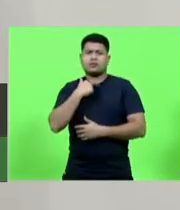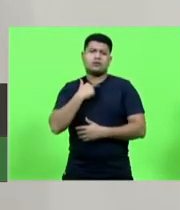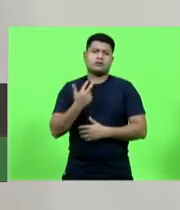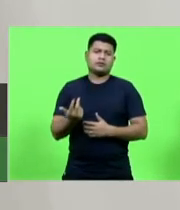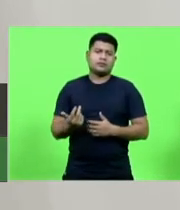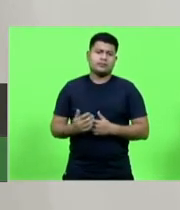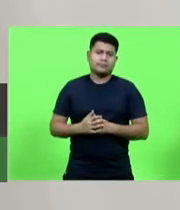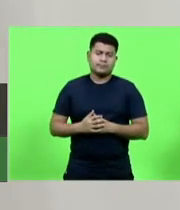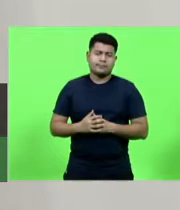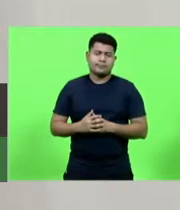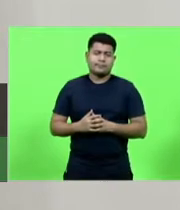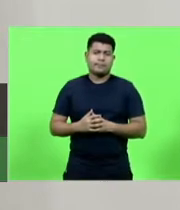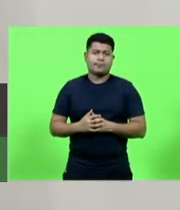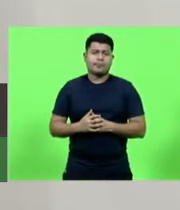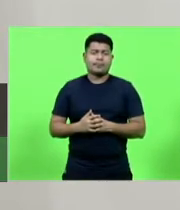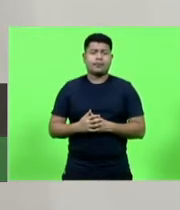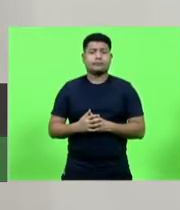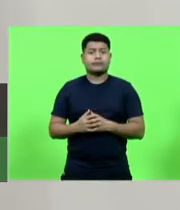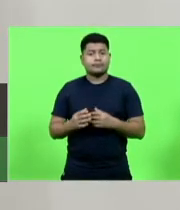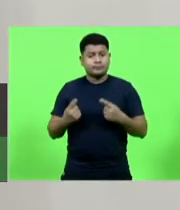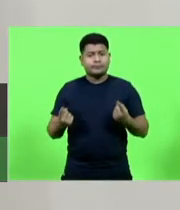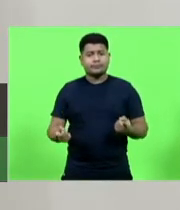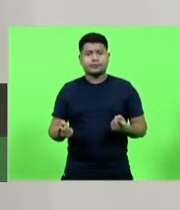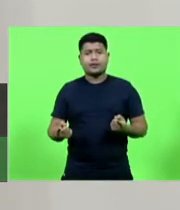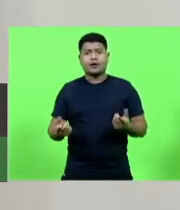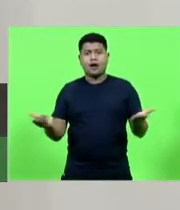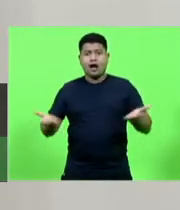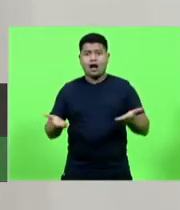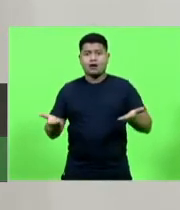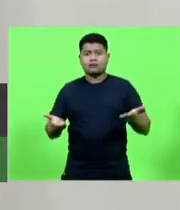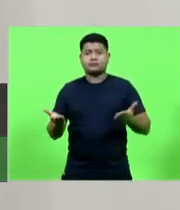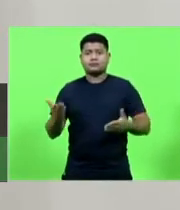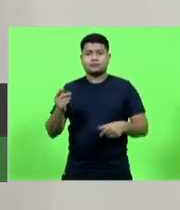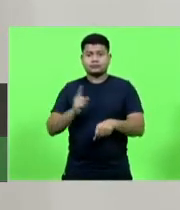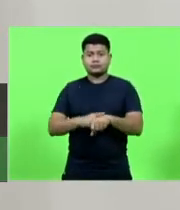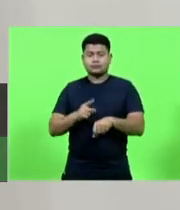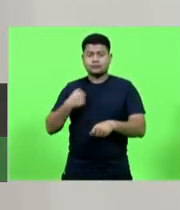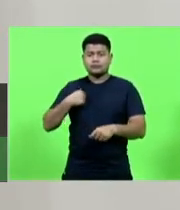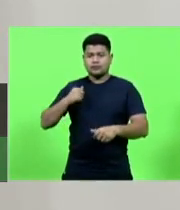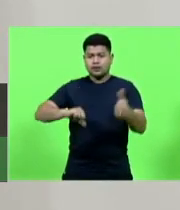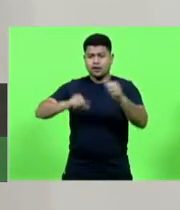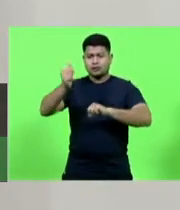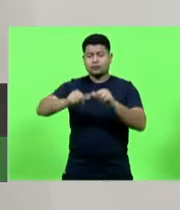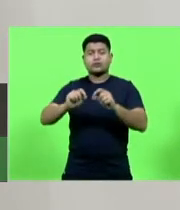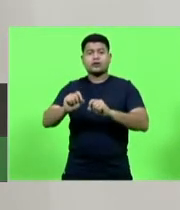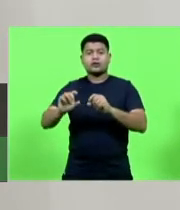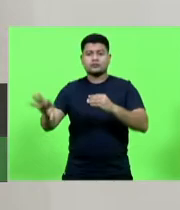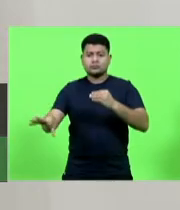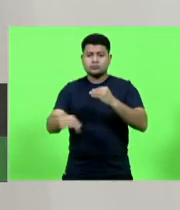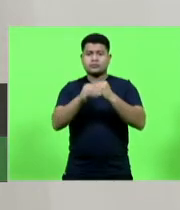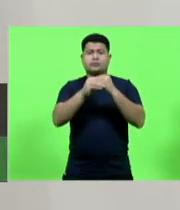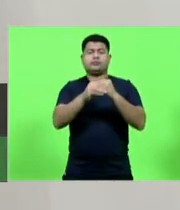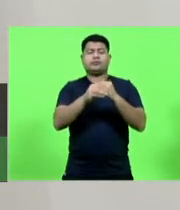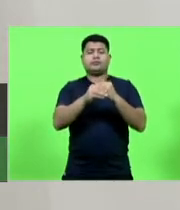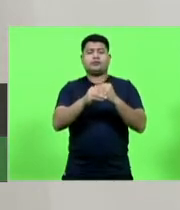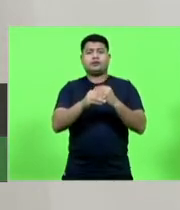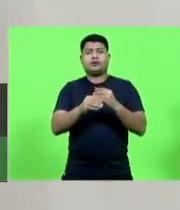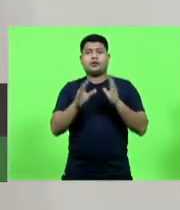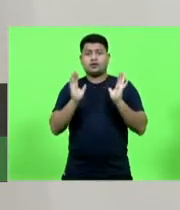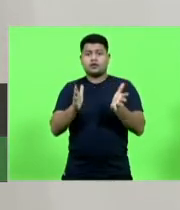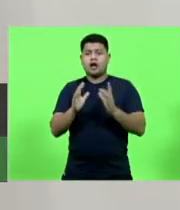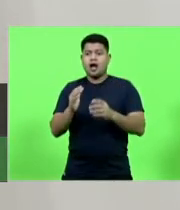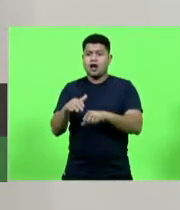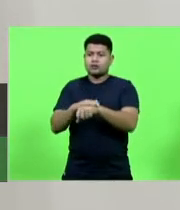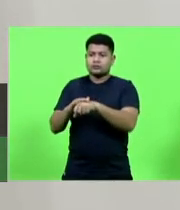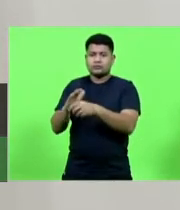o cidadão. Então, a partir desse momento, analisando, eu fiz uma emenda. E aqui já conversei com alguns